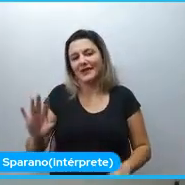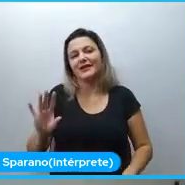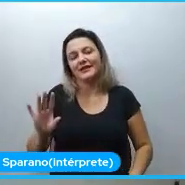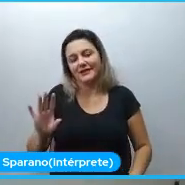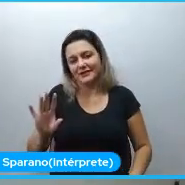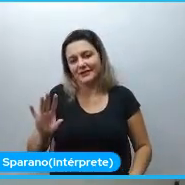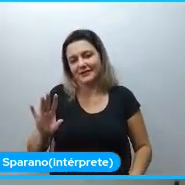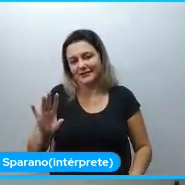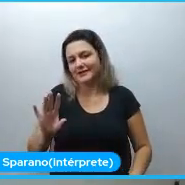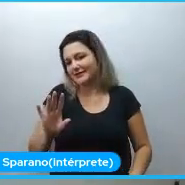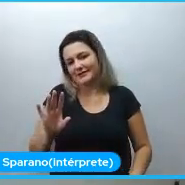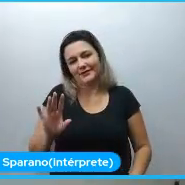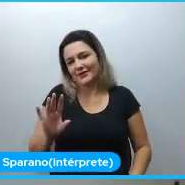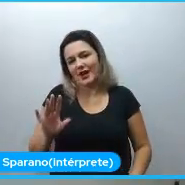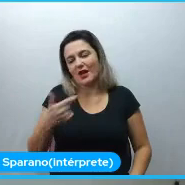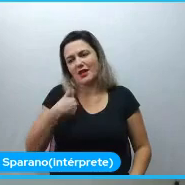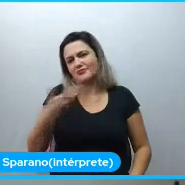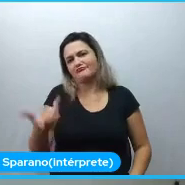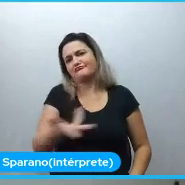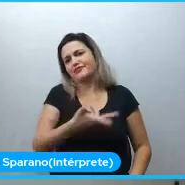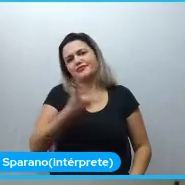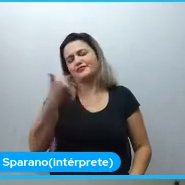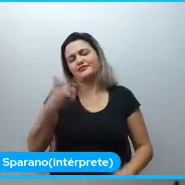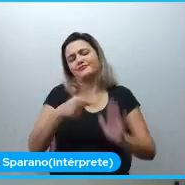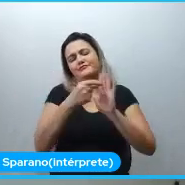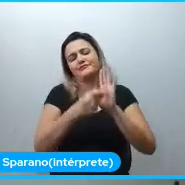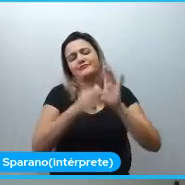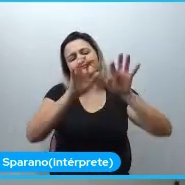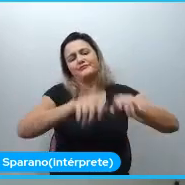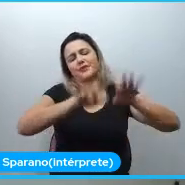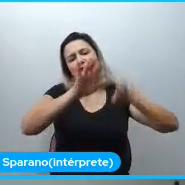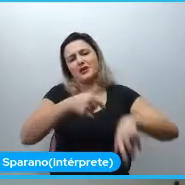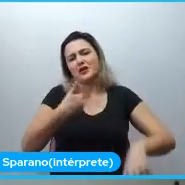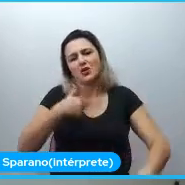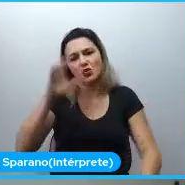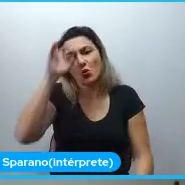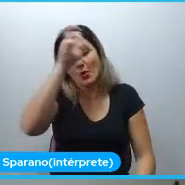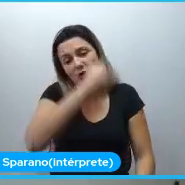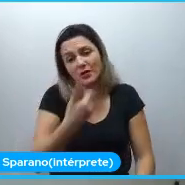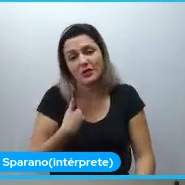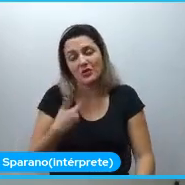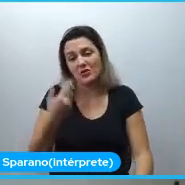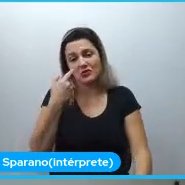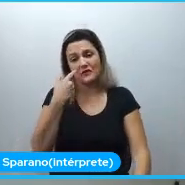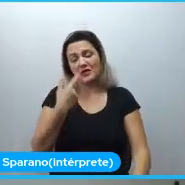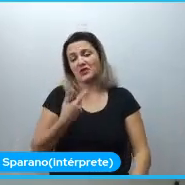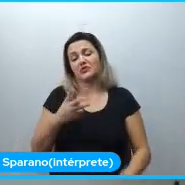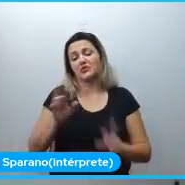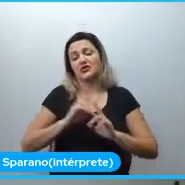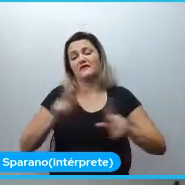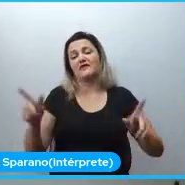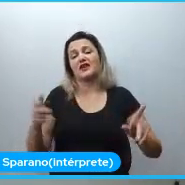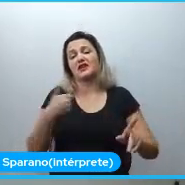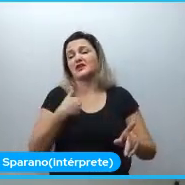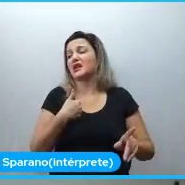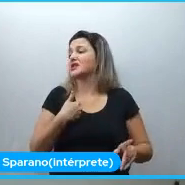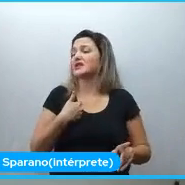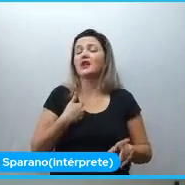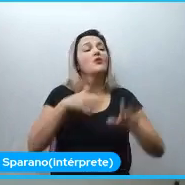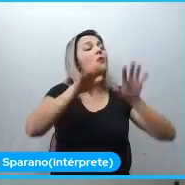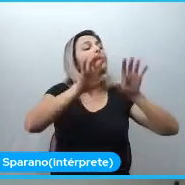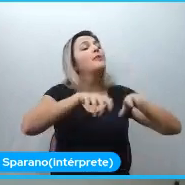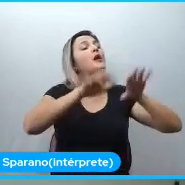Não que eu seja uma excelente programadora, mas eu estou aprendendo, e eu não vejo muita diferença entre mim ou outras pessoas que vêm de